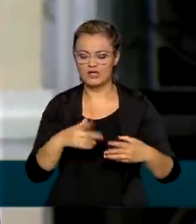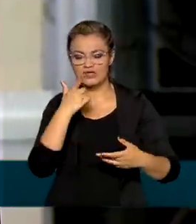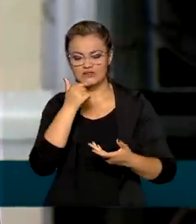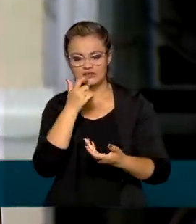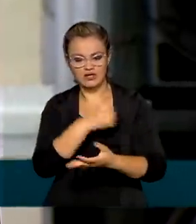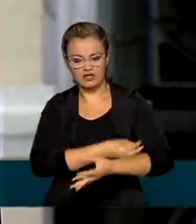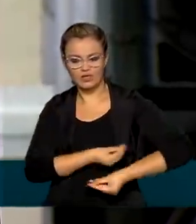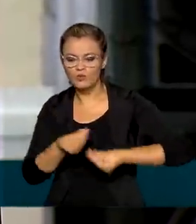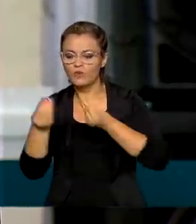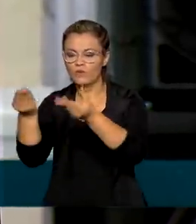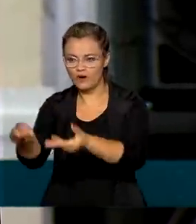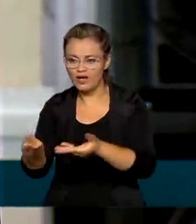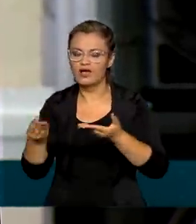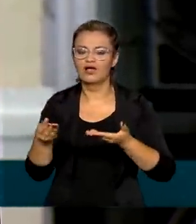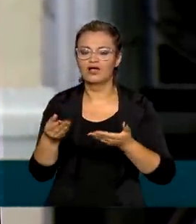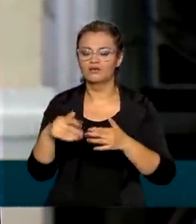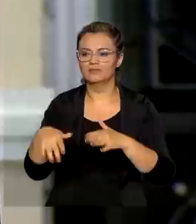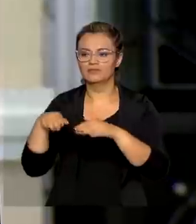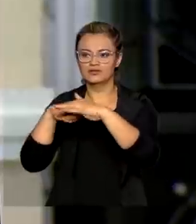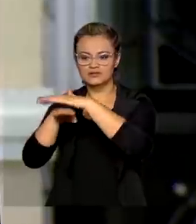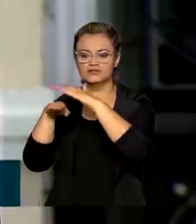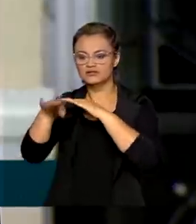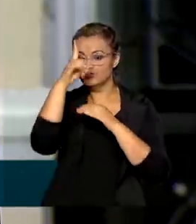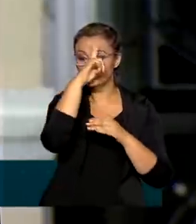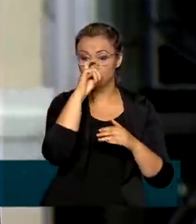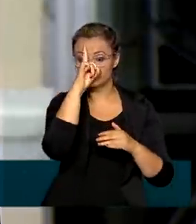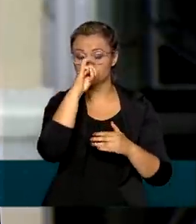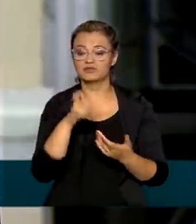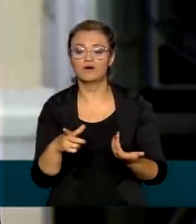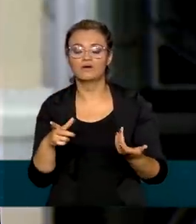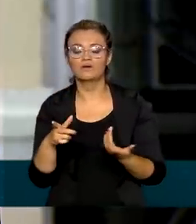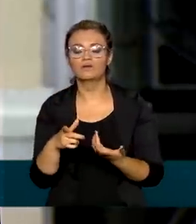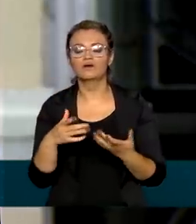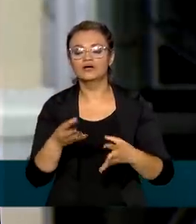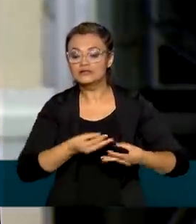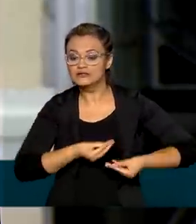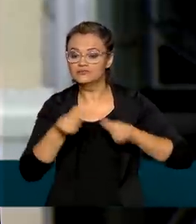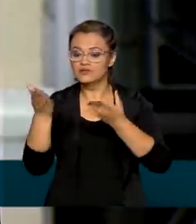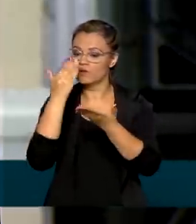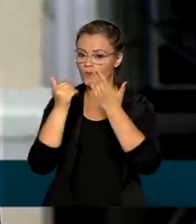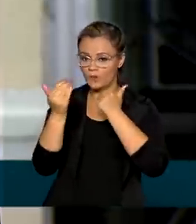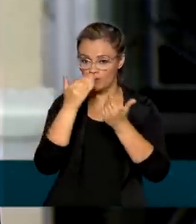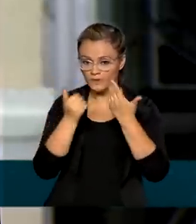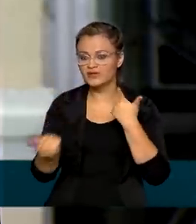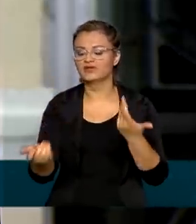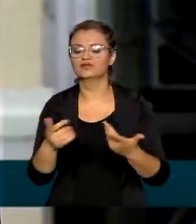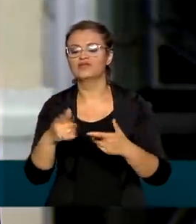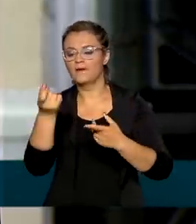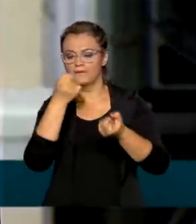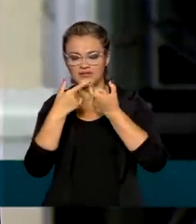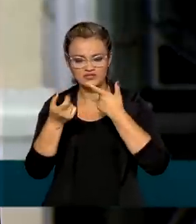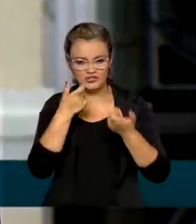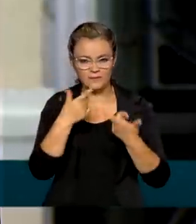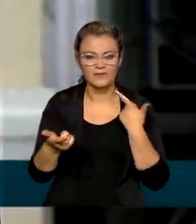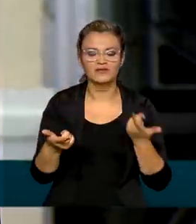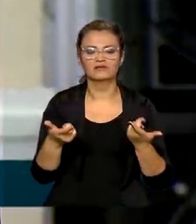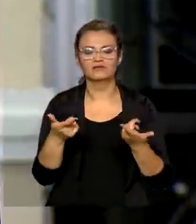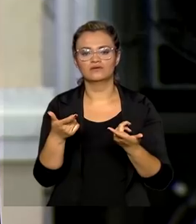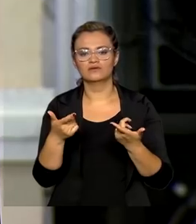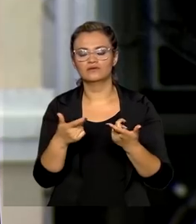sangue para a recomposição dos estoques em hospitais, distribuição de alimentos, medicamentos,